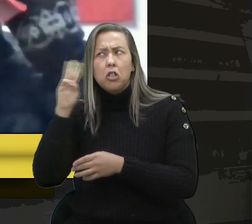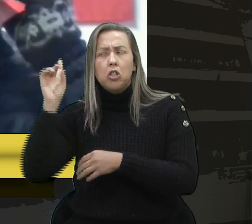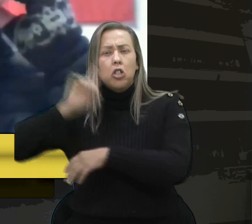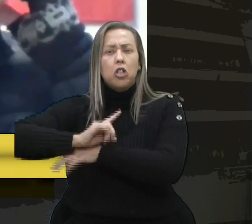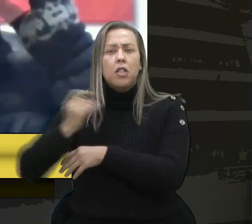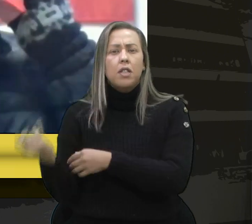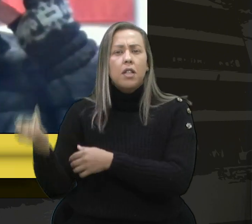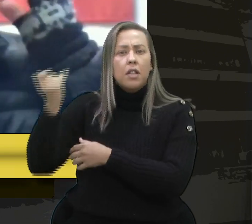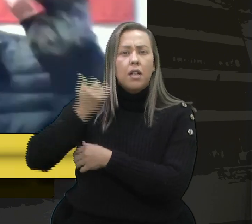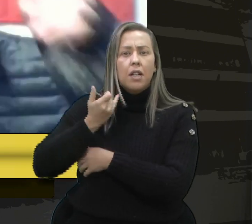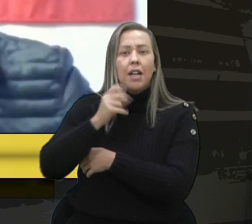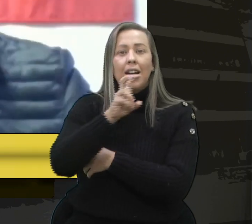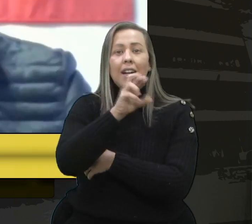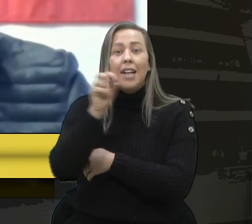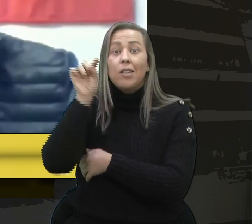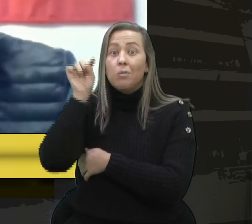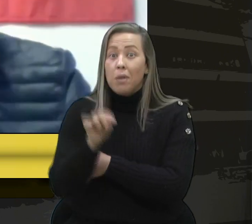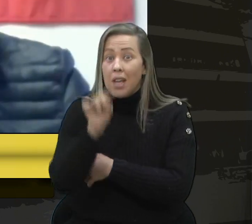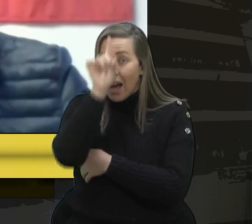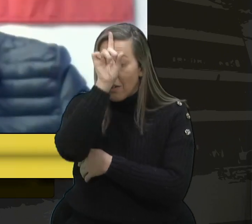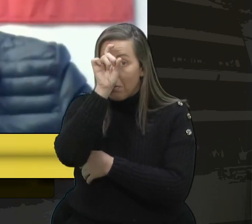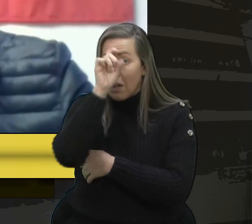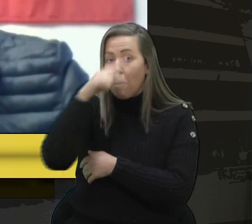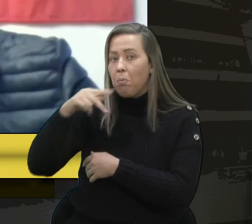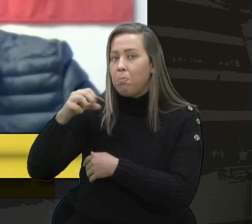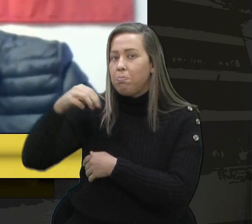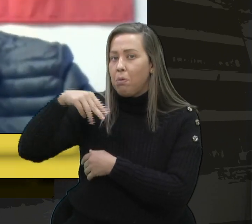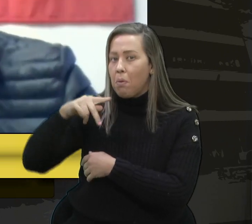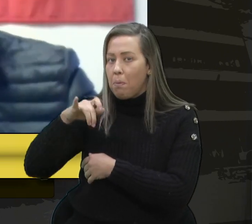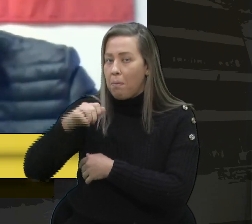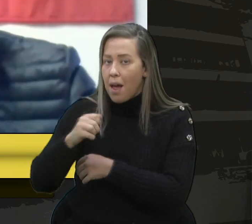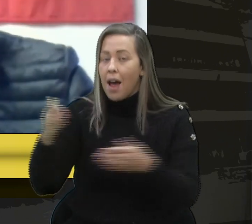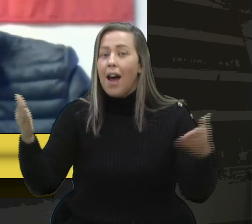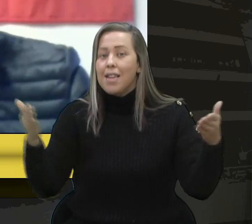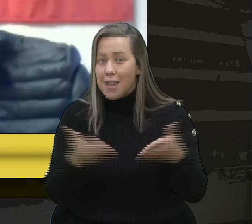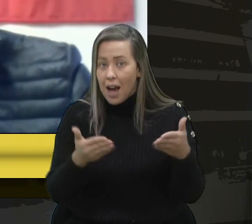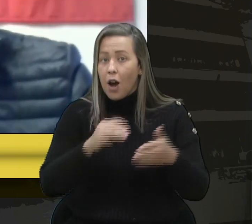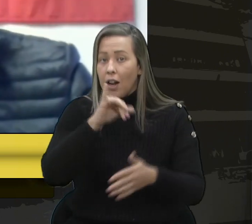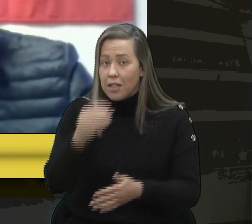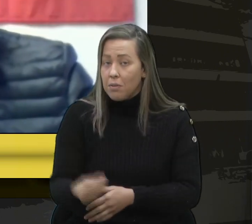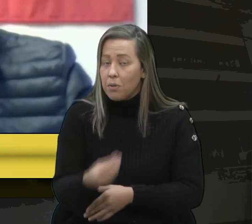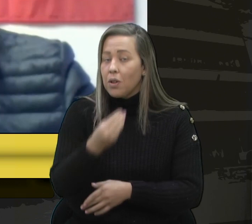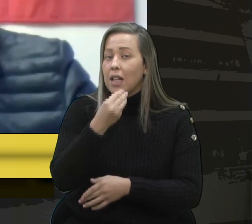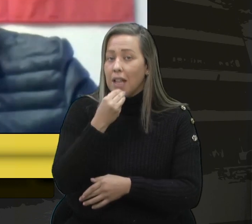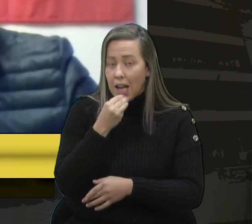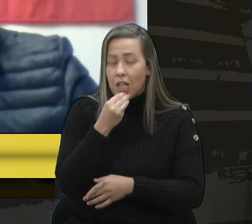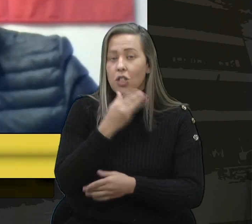meio milhão de reais ao Hospital Pompeia, e agora, nessa oportunidade,